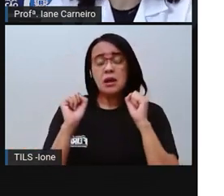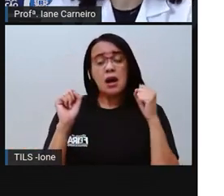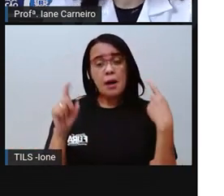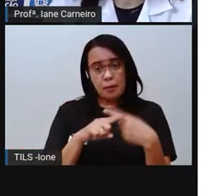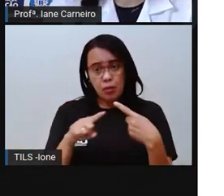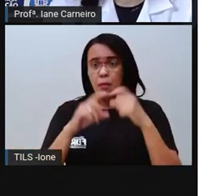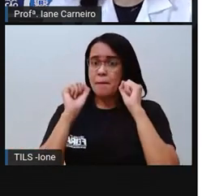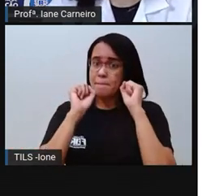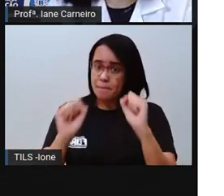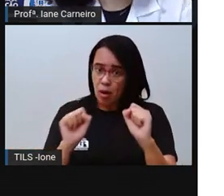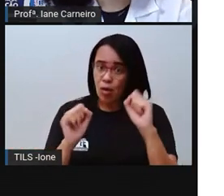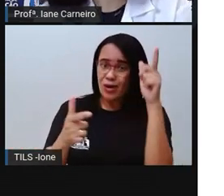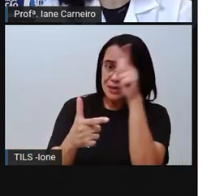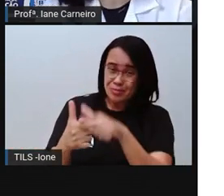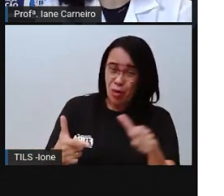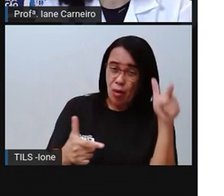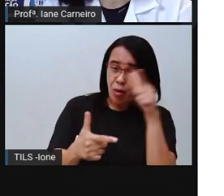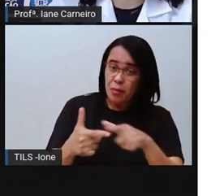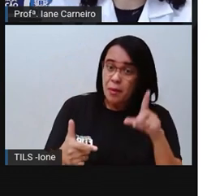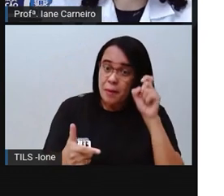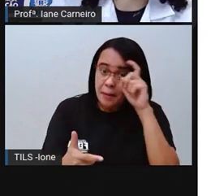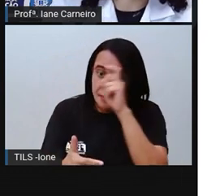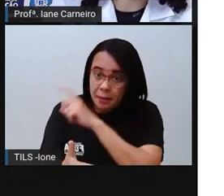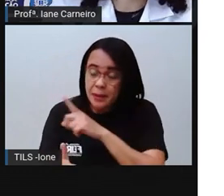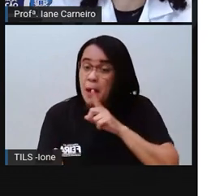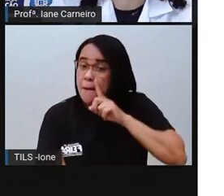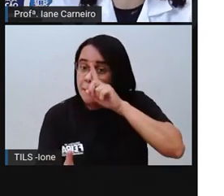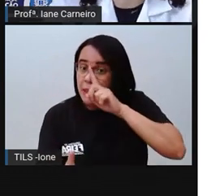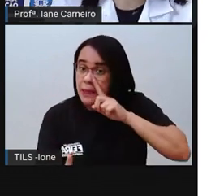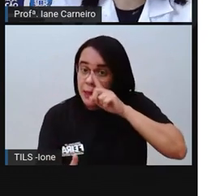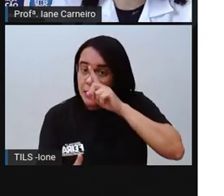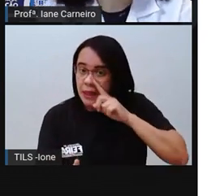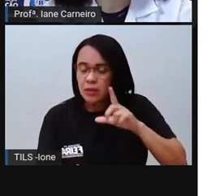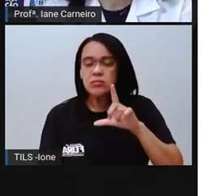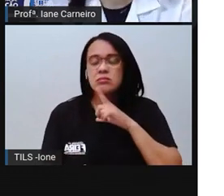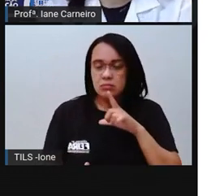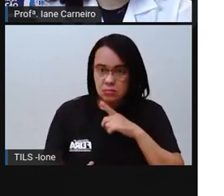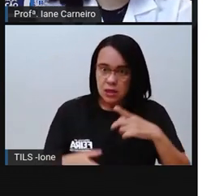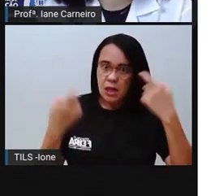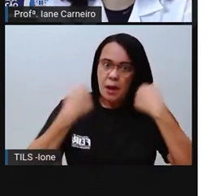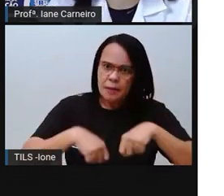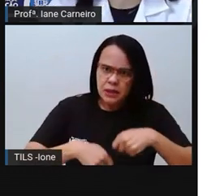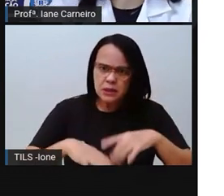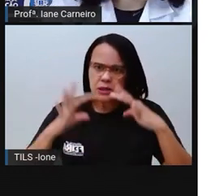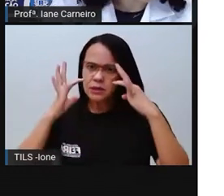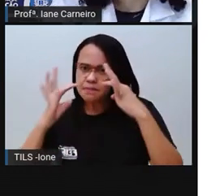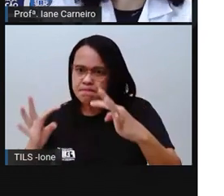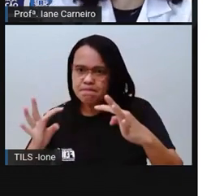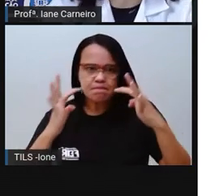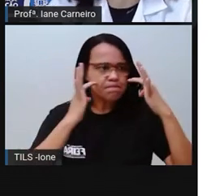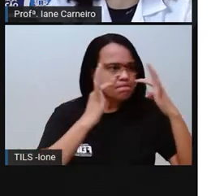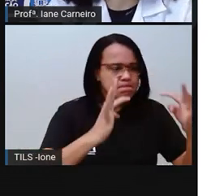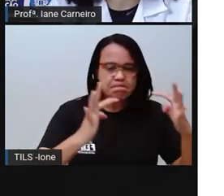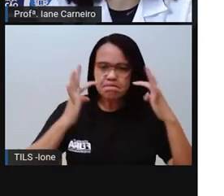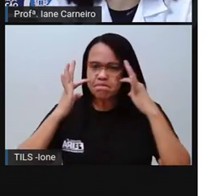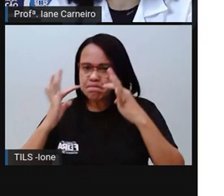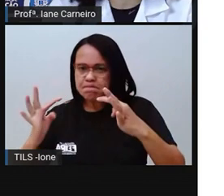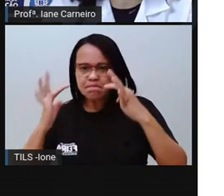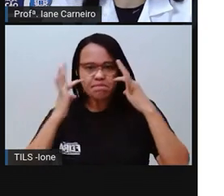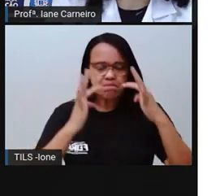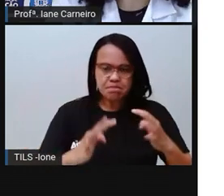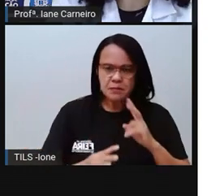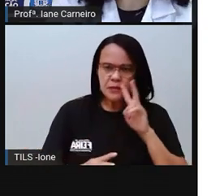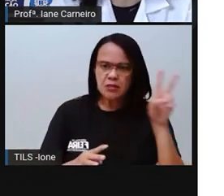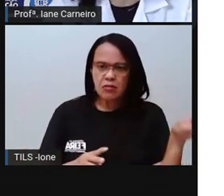acidente. Se você estiver brincando e a bola saiu rolando, você tem que observar, olhar pros dois lados, pra ver se tá vindo carro, vindo